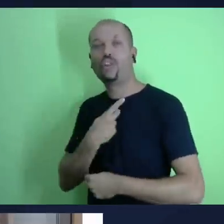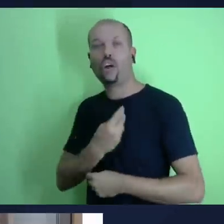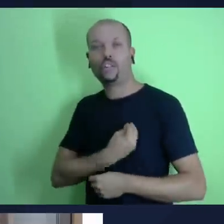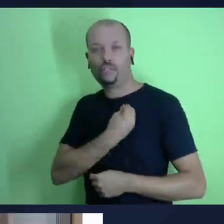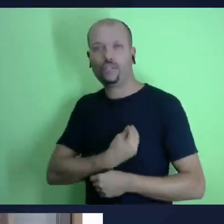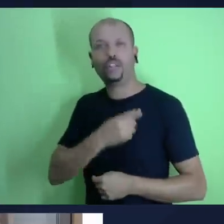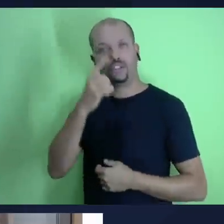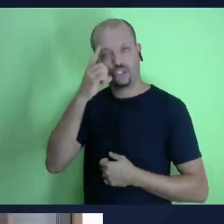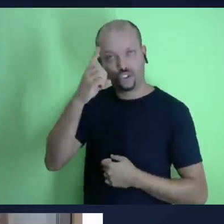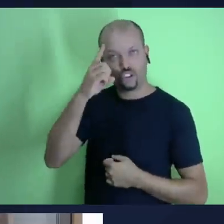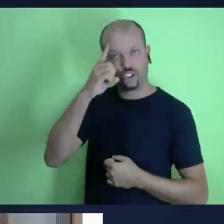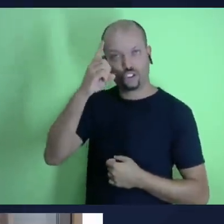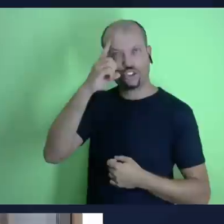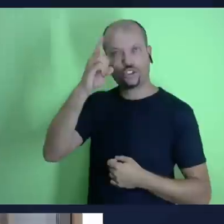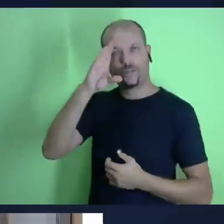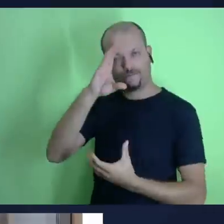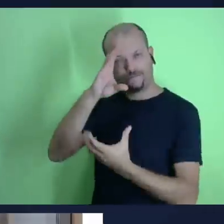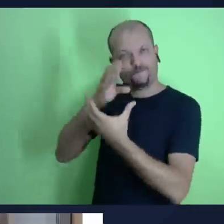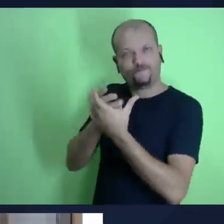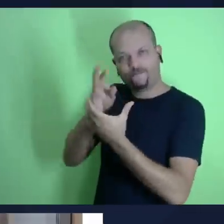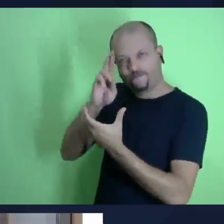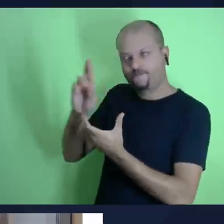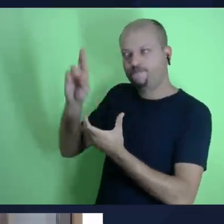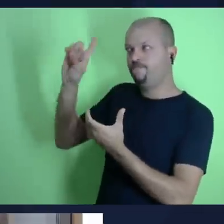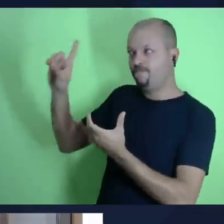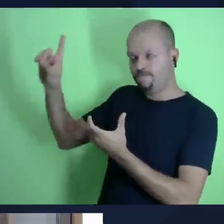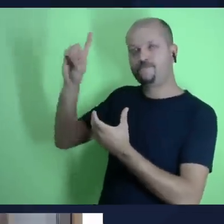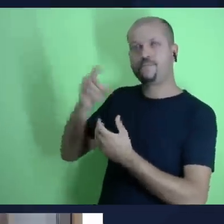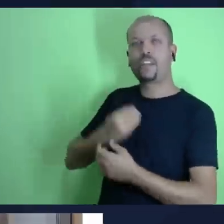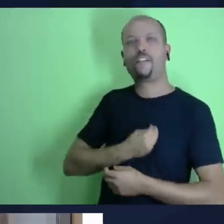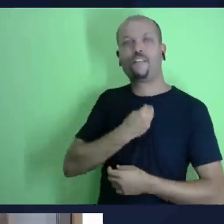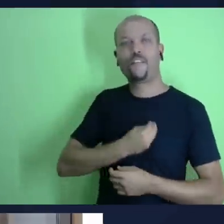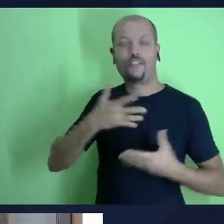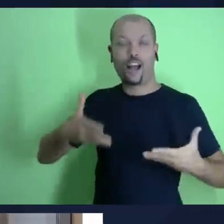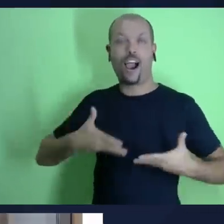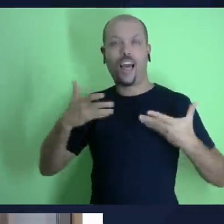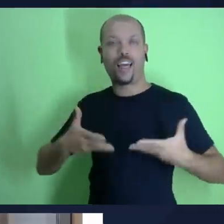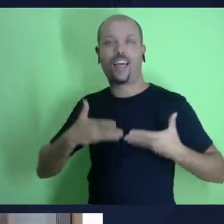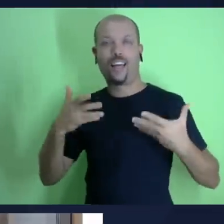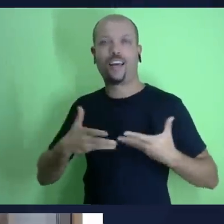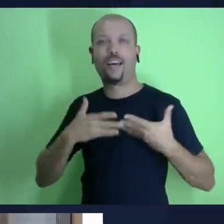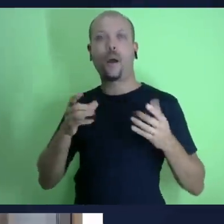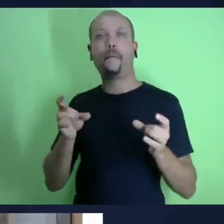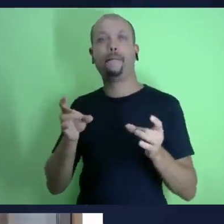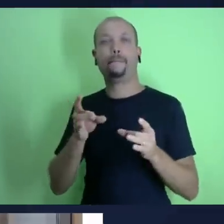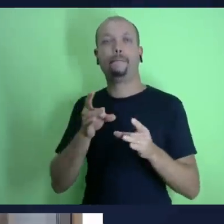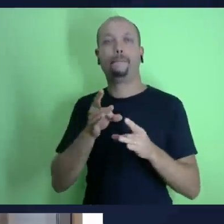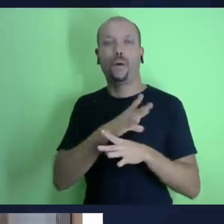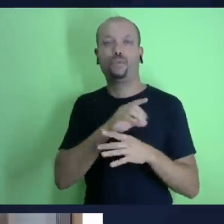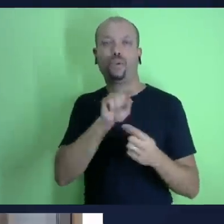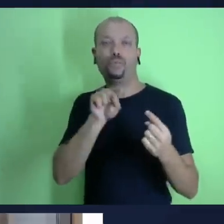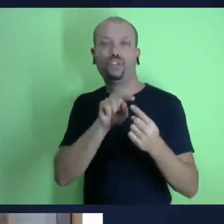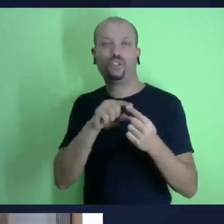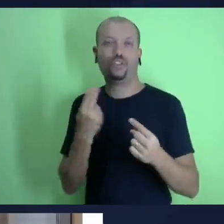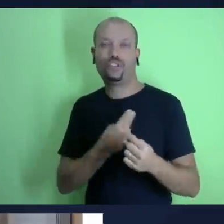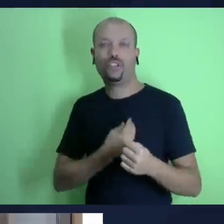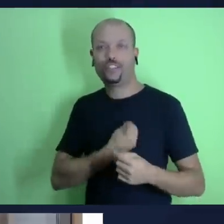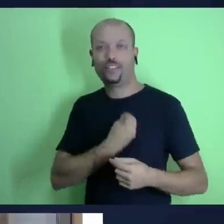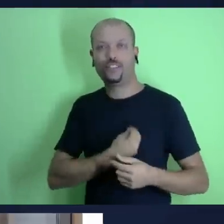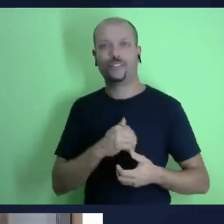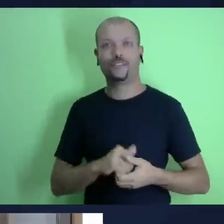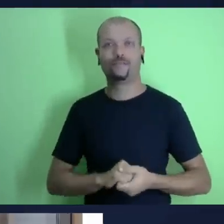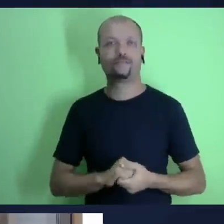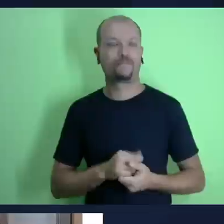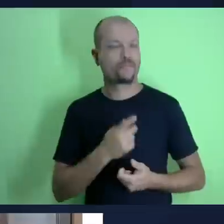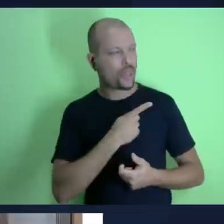Josué de Castro líder de mordomia cristã da igreja do Unaspe e por muitos anos